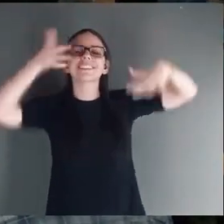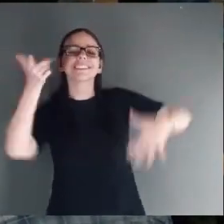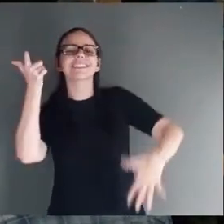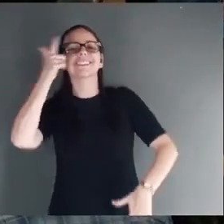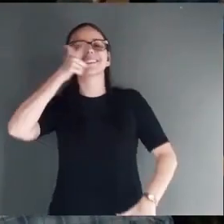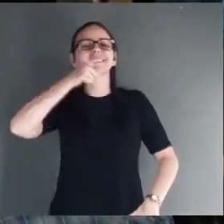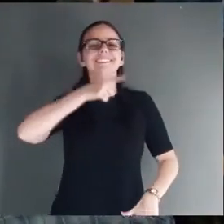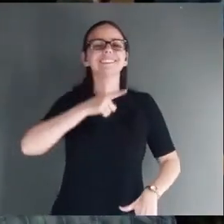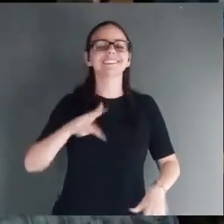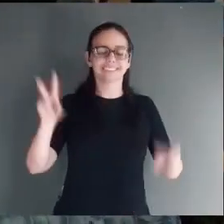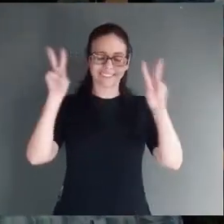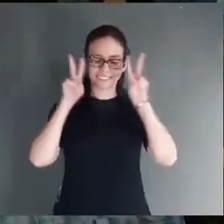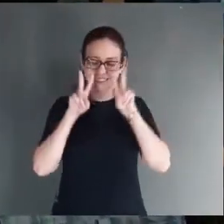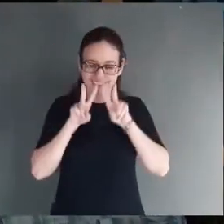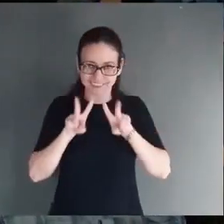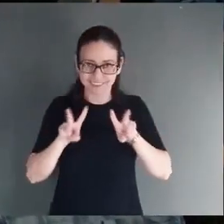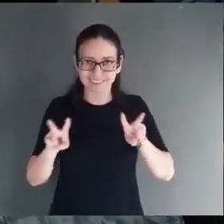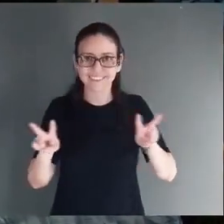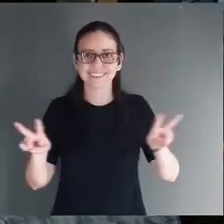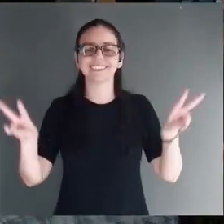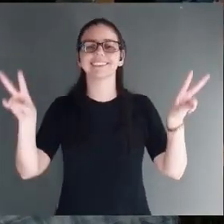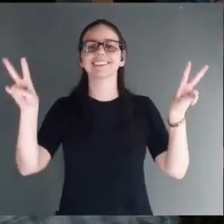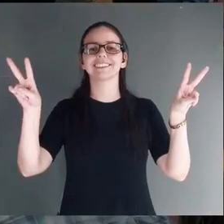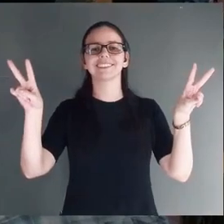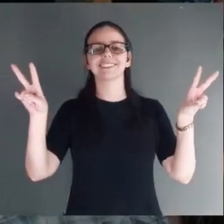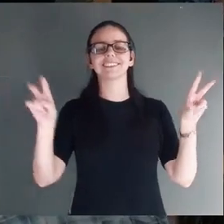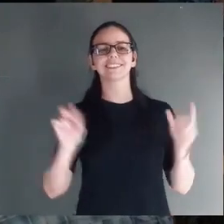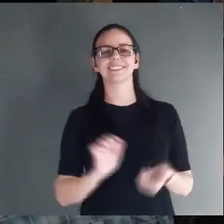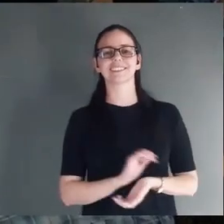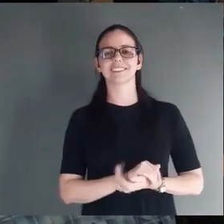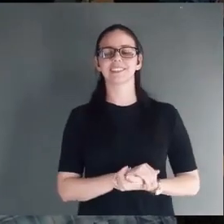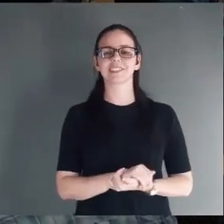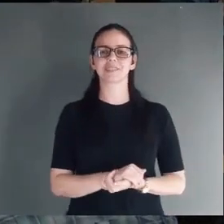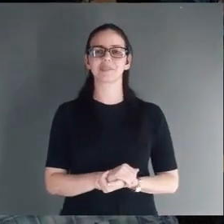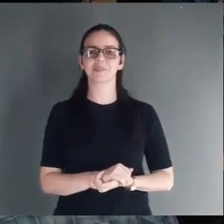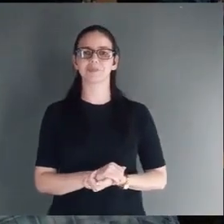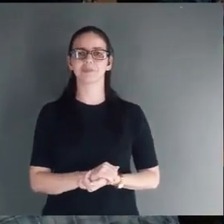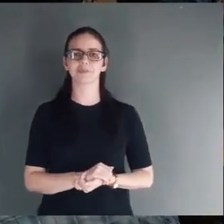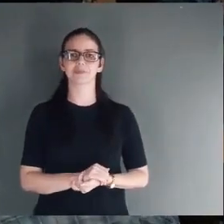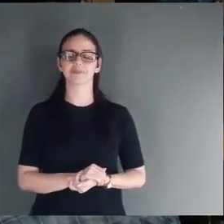escuridão